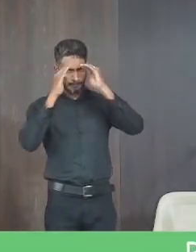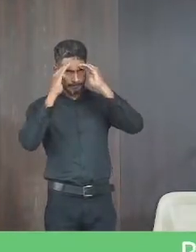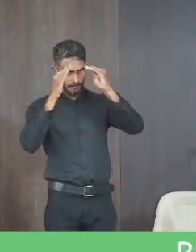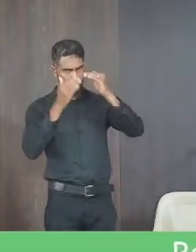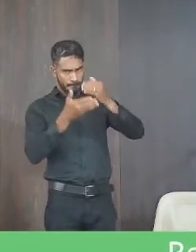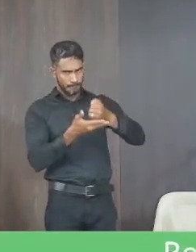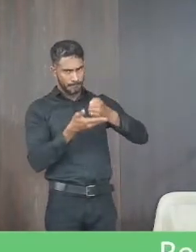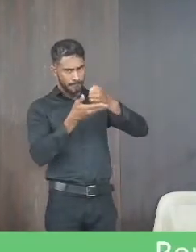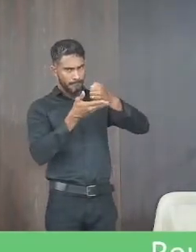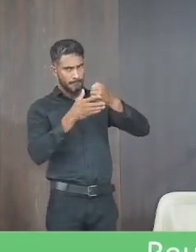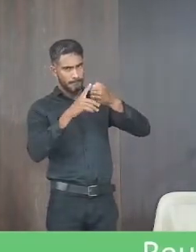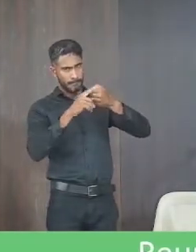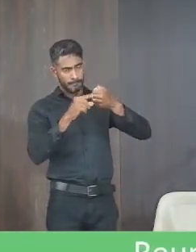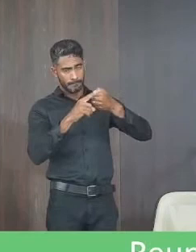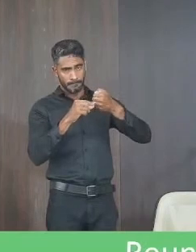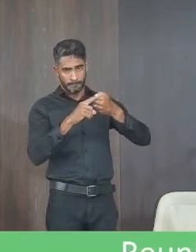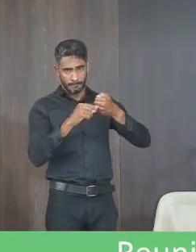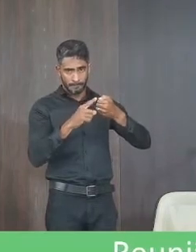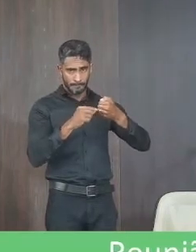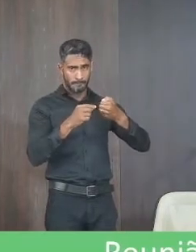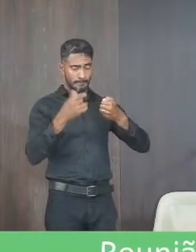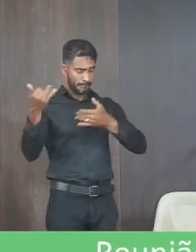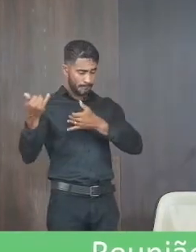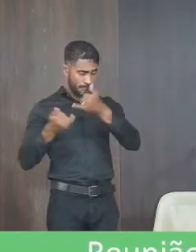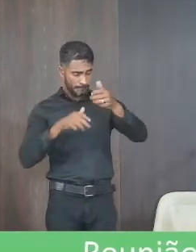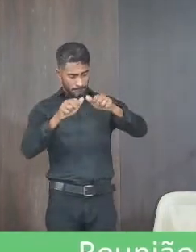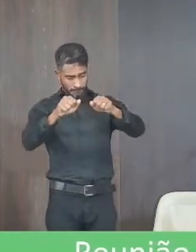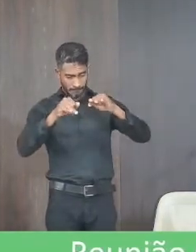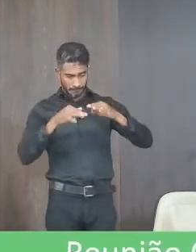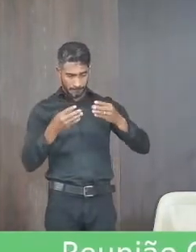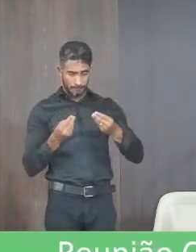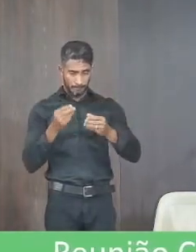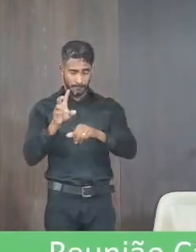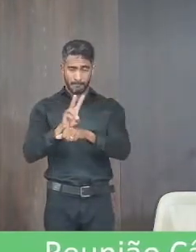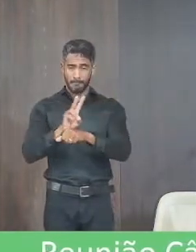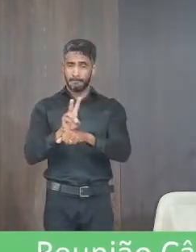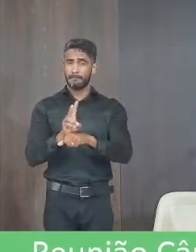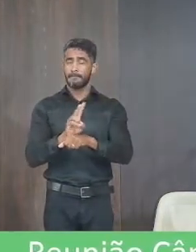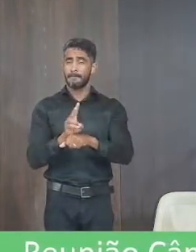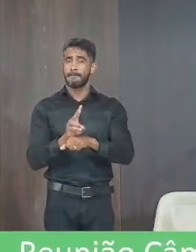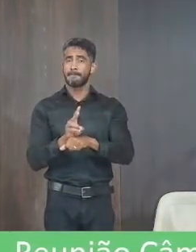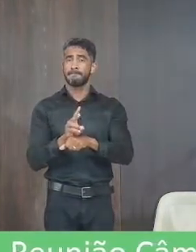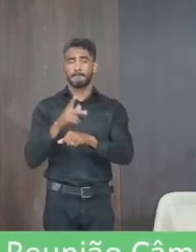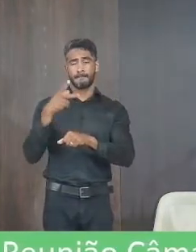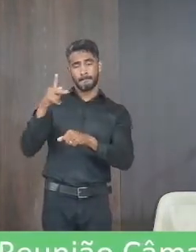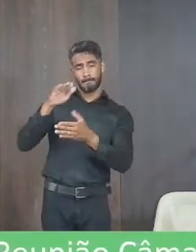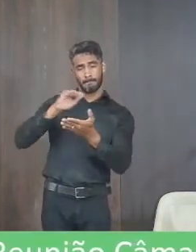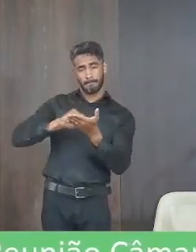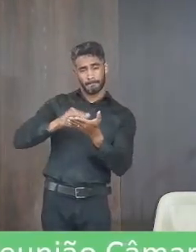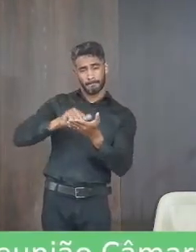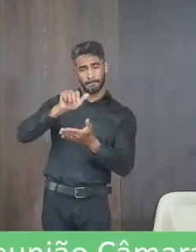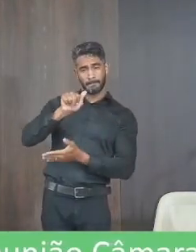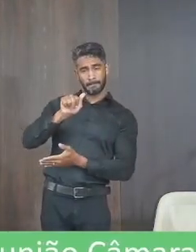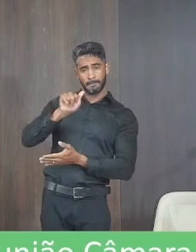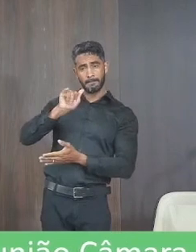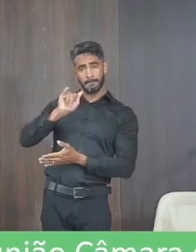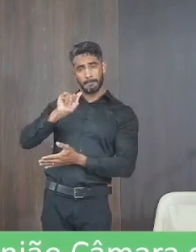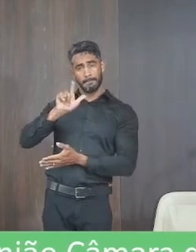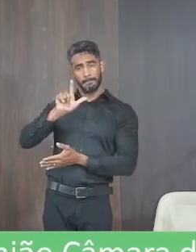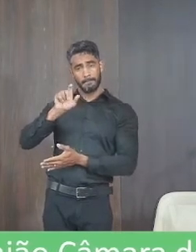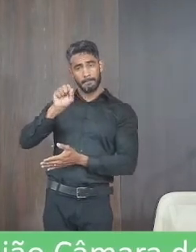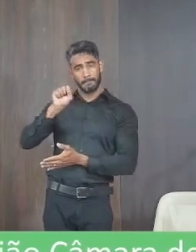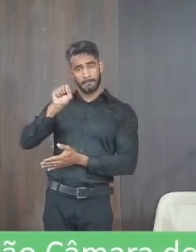preceitos regimentais depois de ouvido plenário que seja oficializado ao senhor secretário Ailson Aparecido Rocha